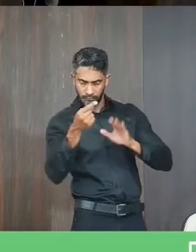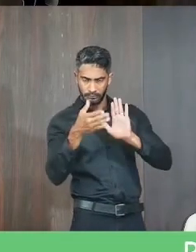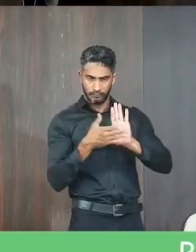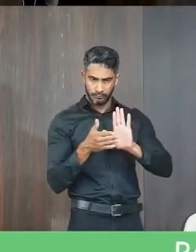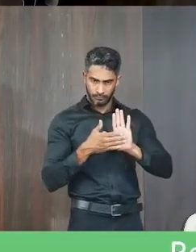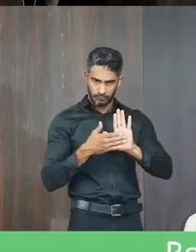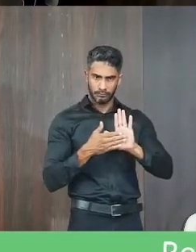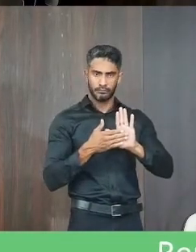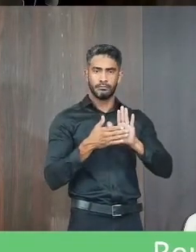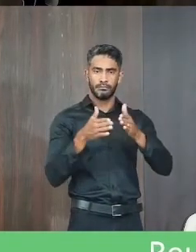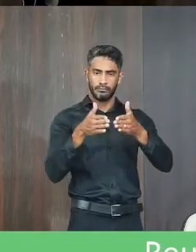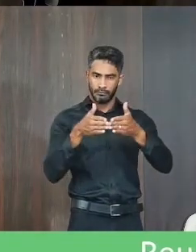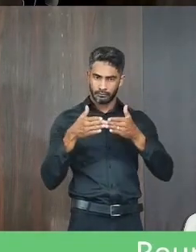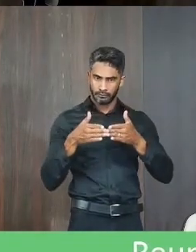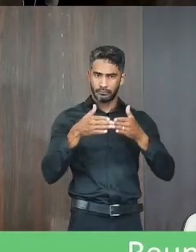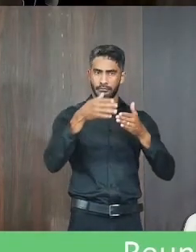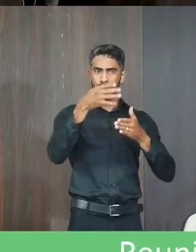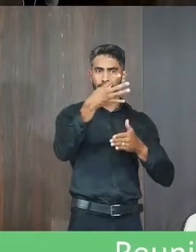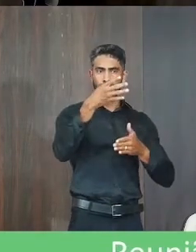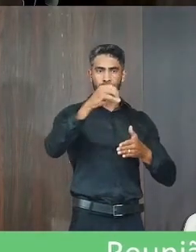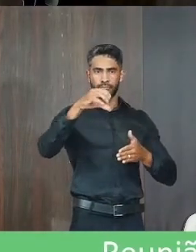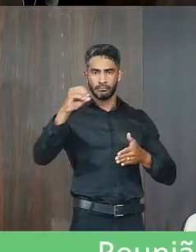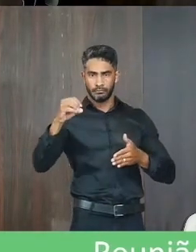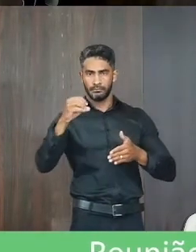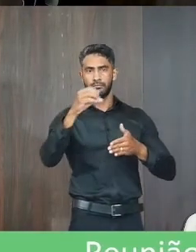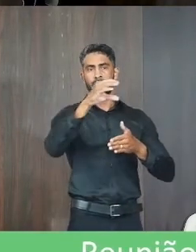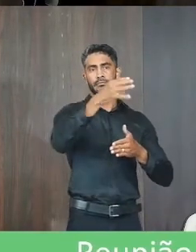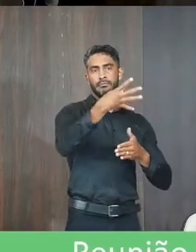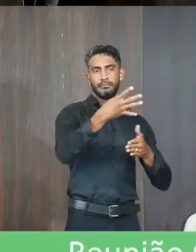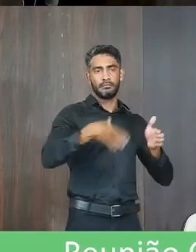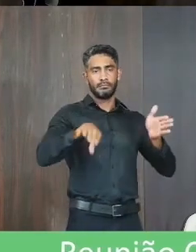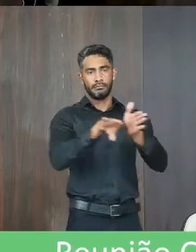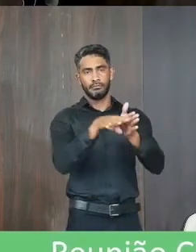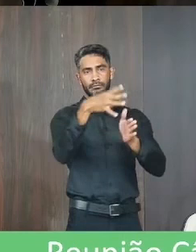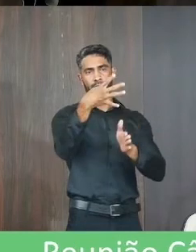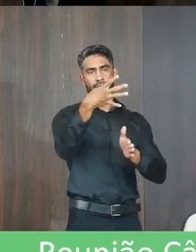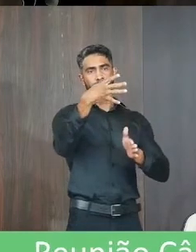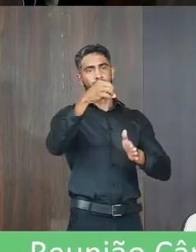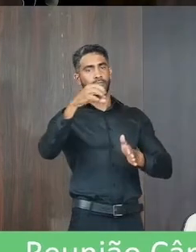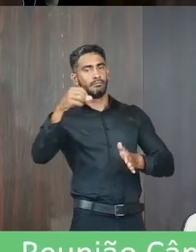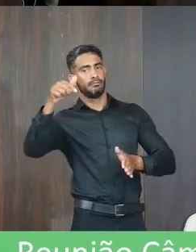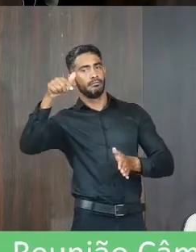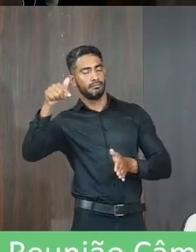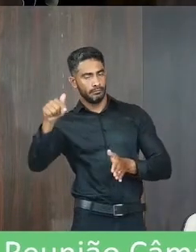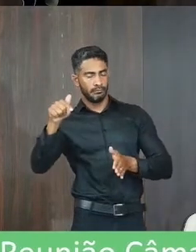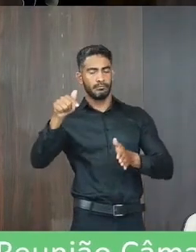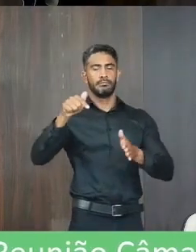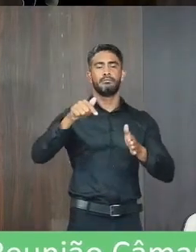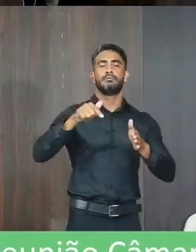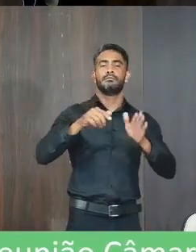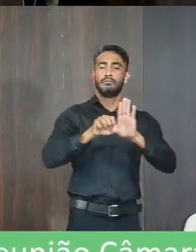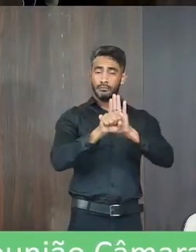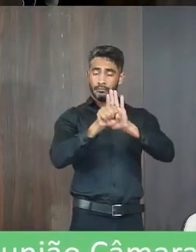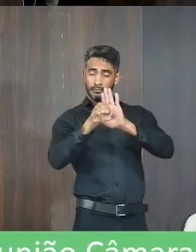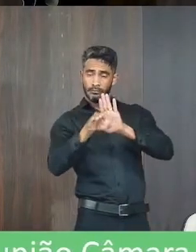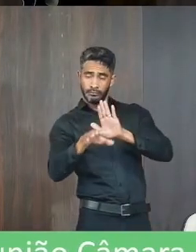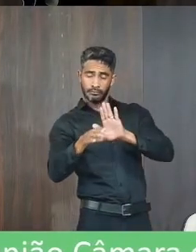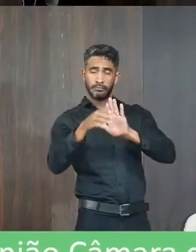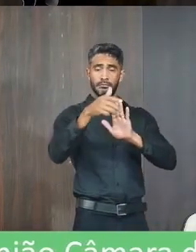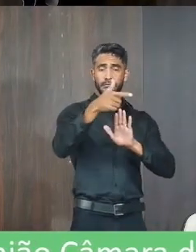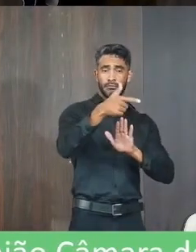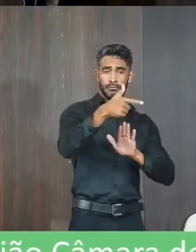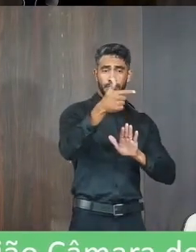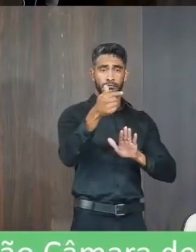proposições, requerimentos do nº 400 a 407-2022, indicações de necessidades 276 a